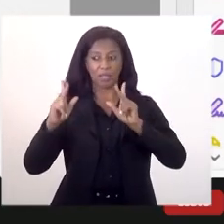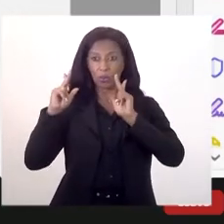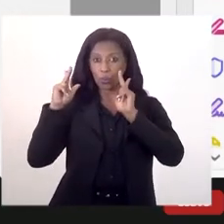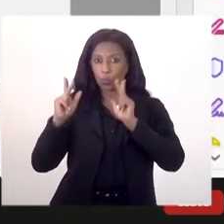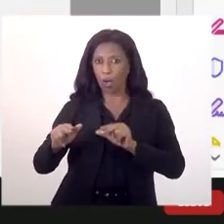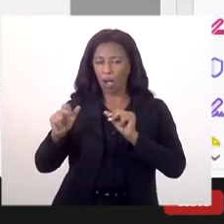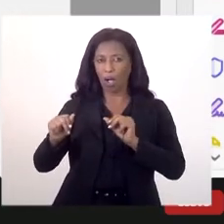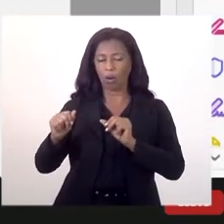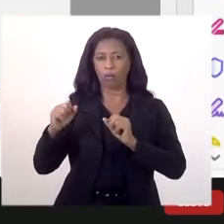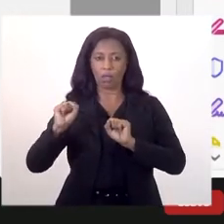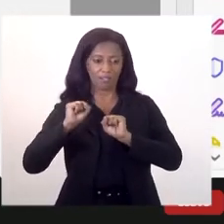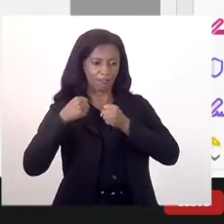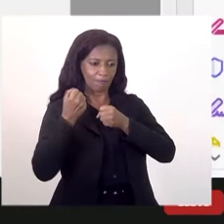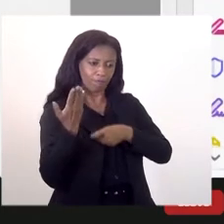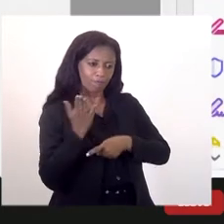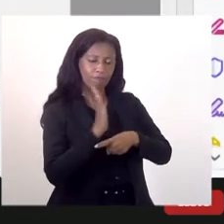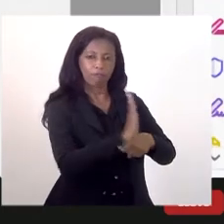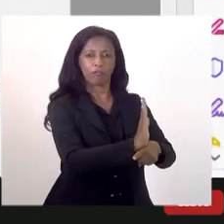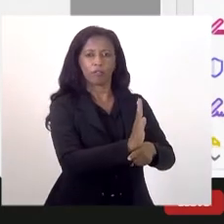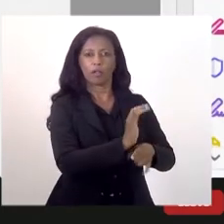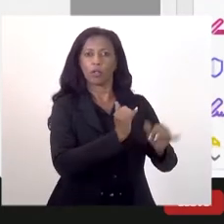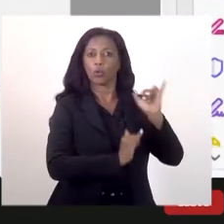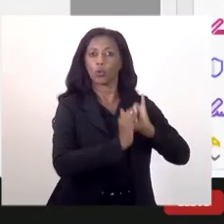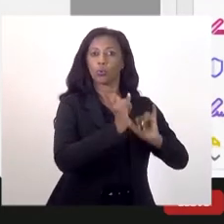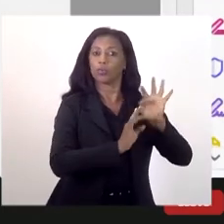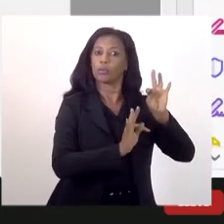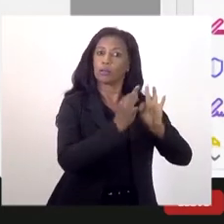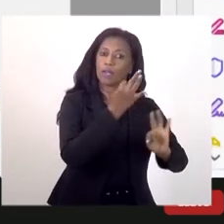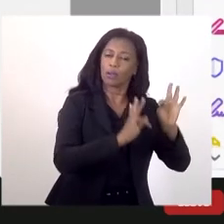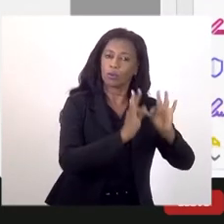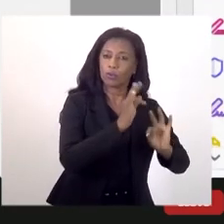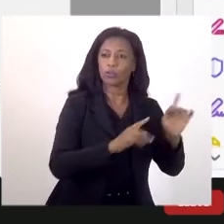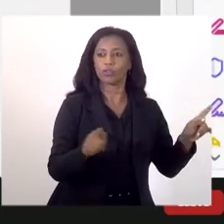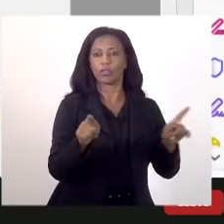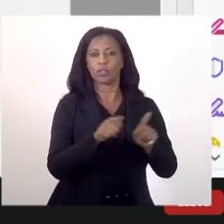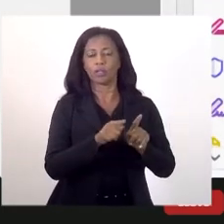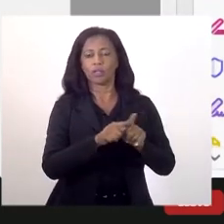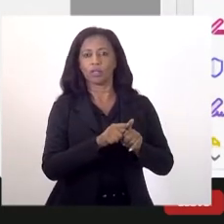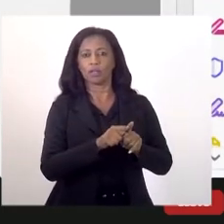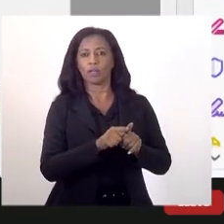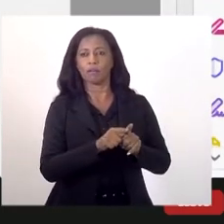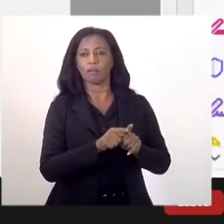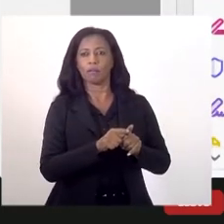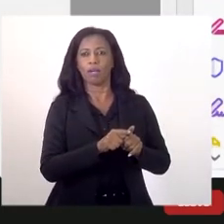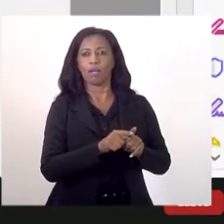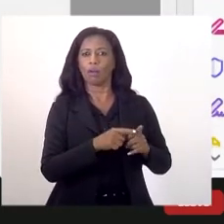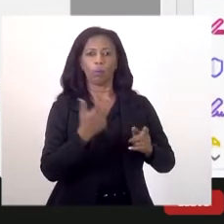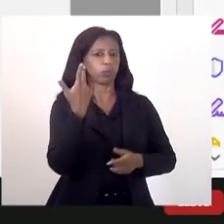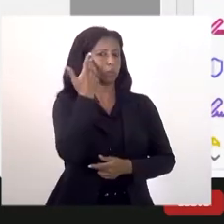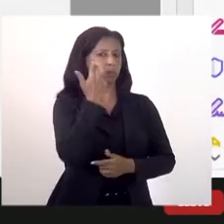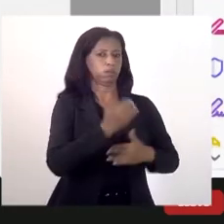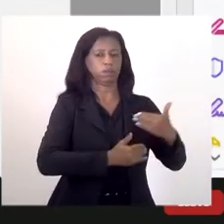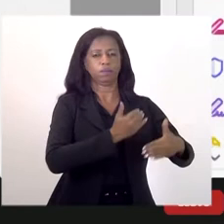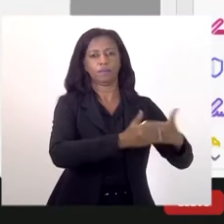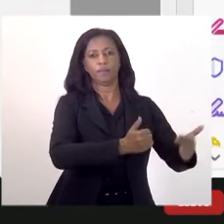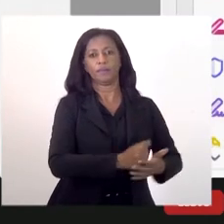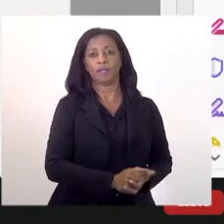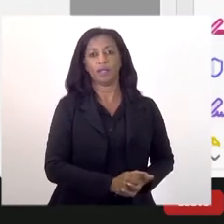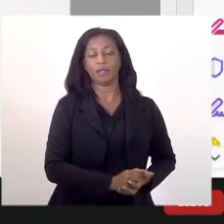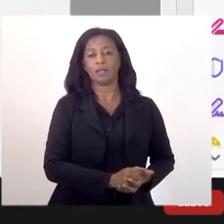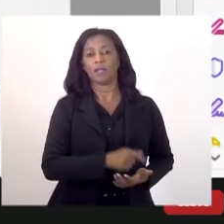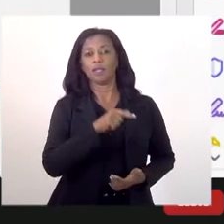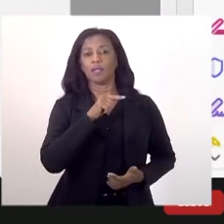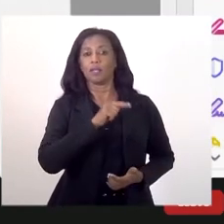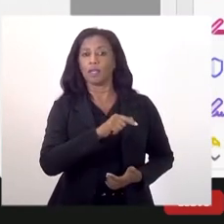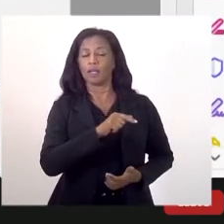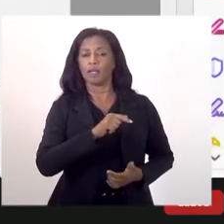fortaleceu a indústria de tecnologia e a indústria tradicional. E aí, essa a história, a